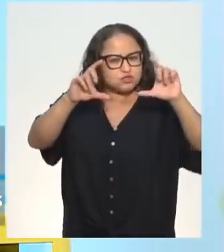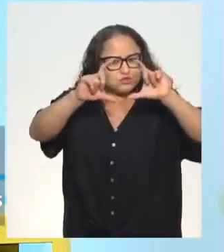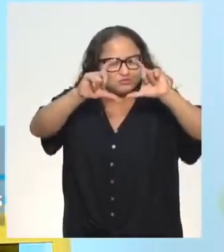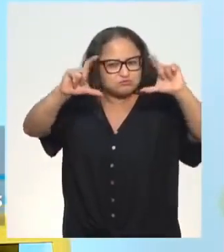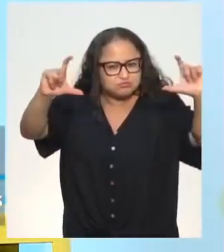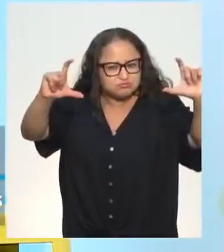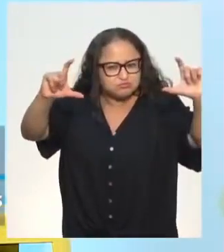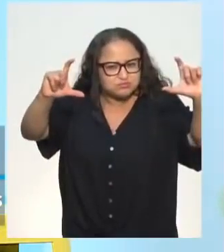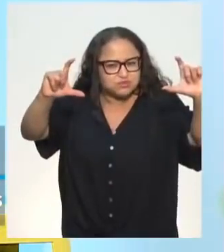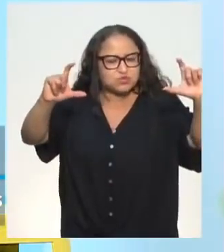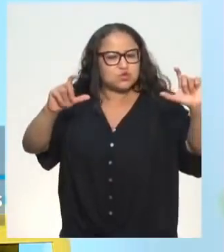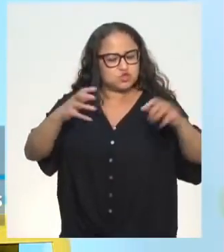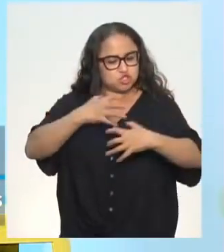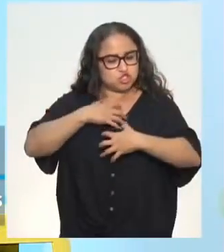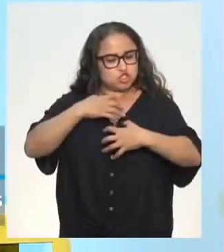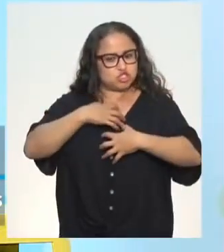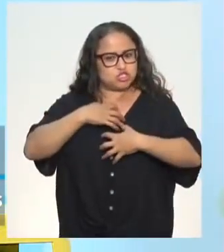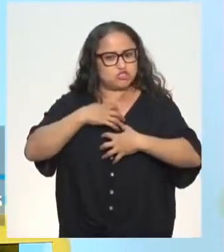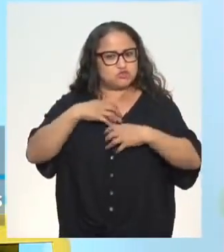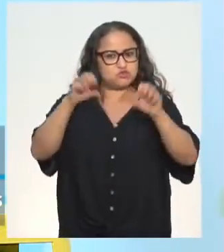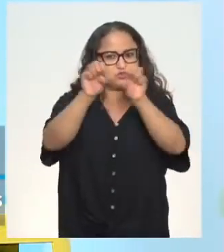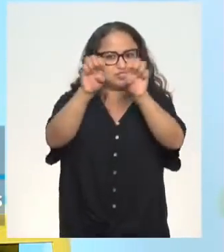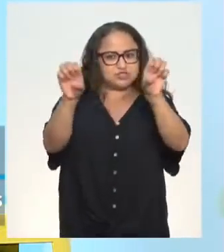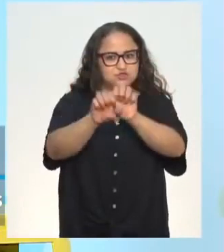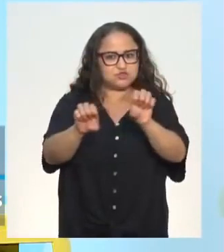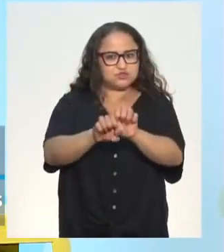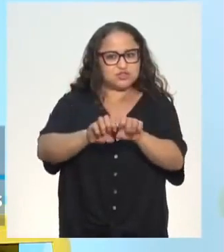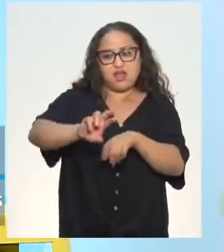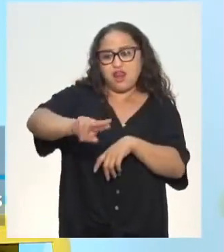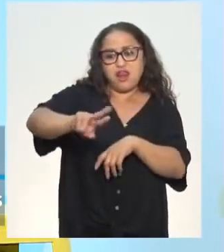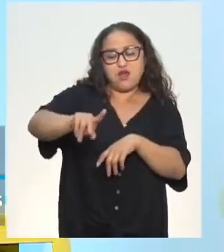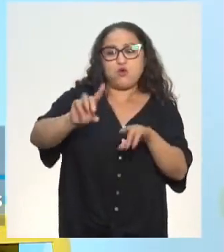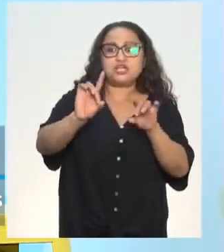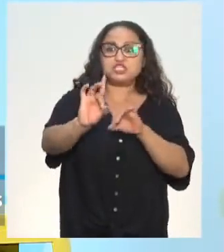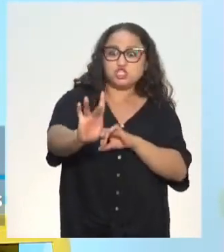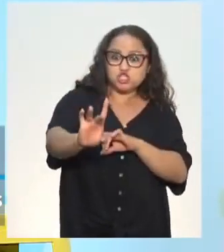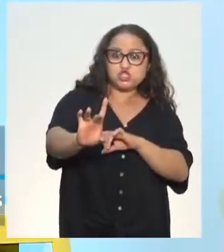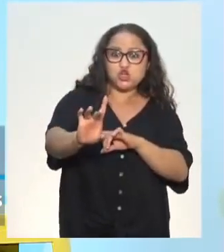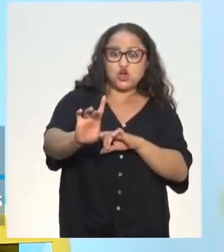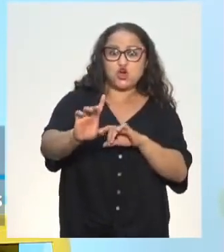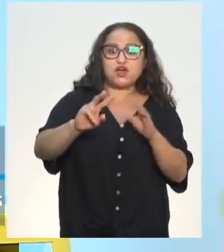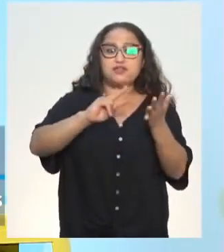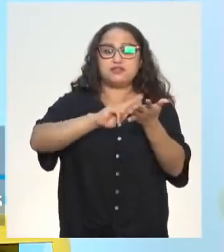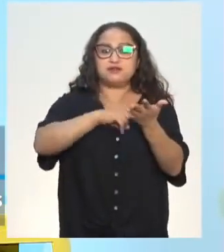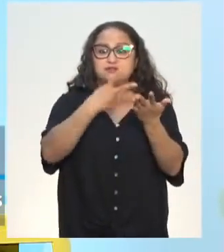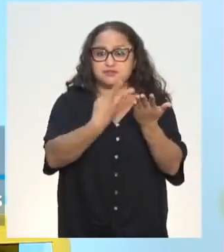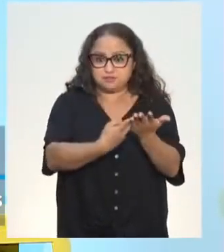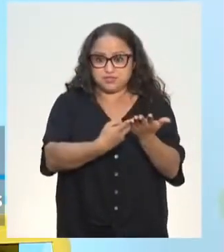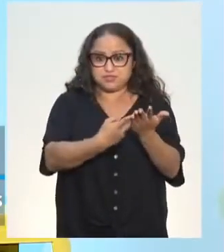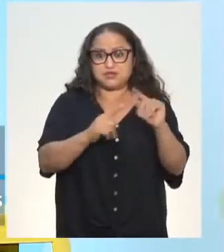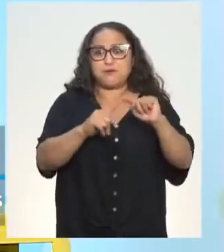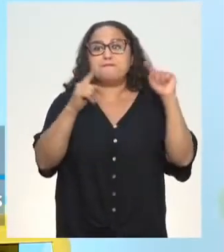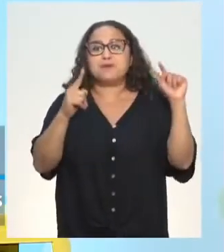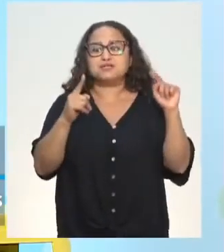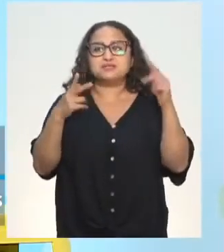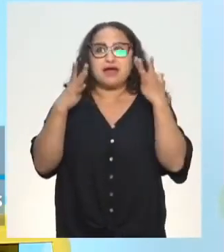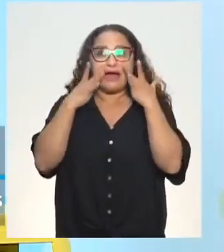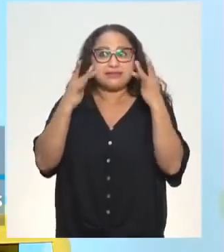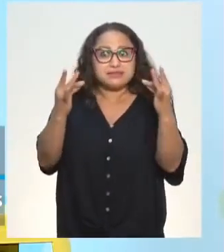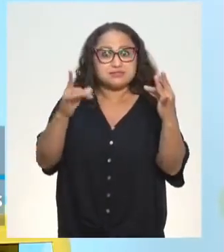estrutura do texto. Vocês estão percebendo isso? Não tanto na interpretação. Algumas palavras a gente para, mas a estrutura é bem importante. Vá grifando e vai